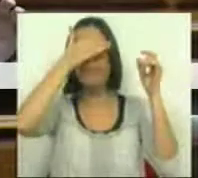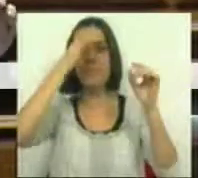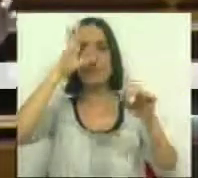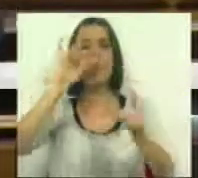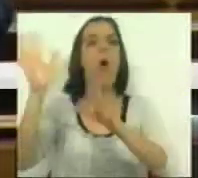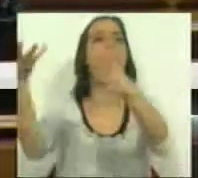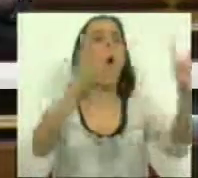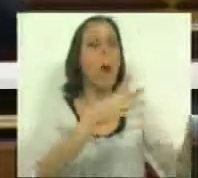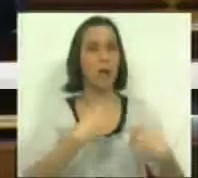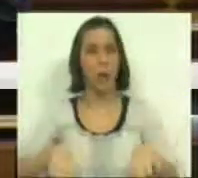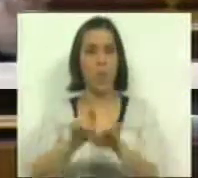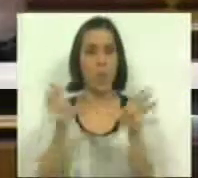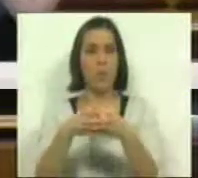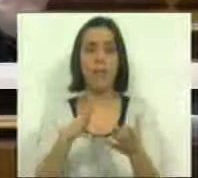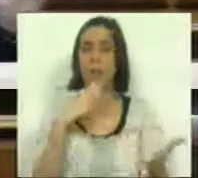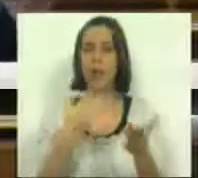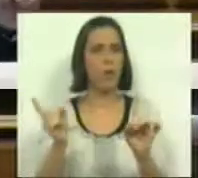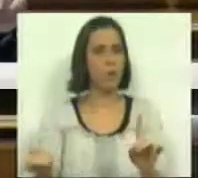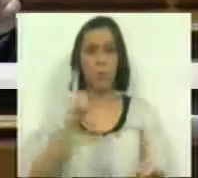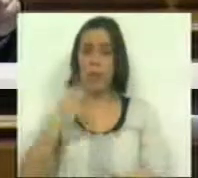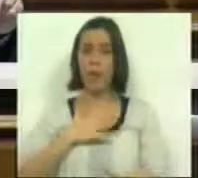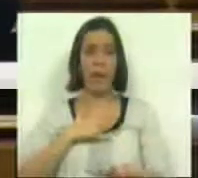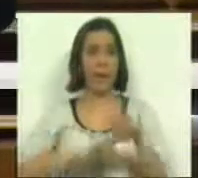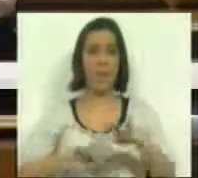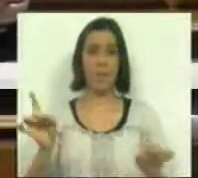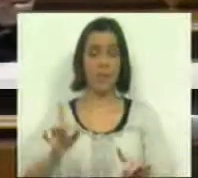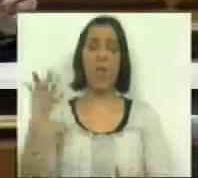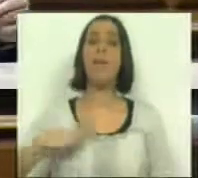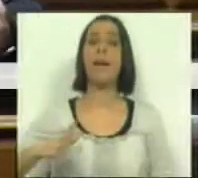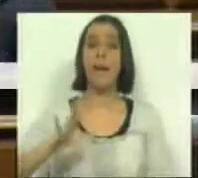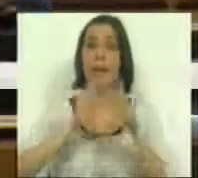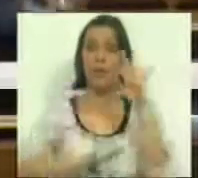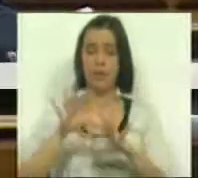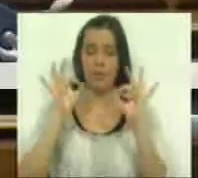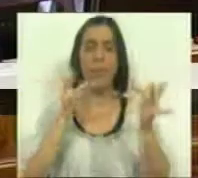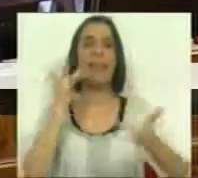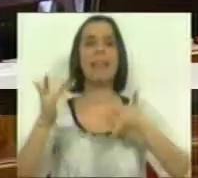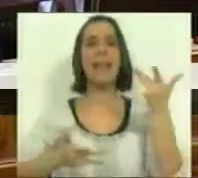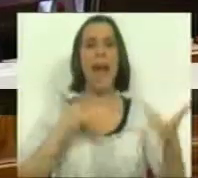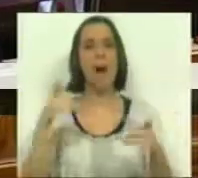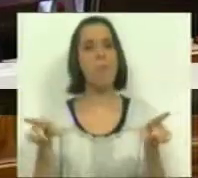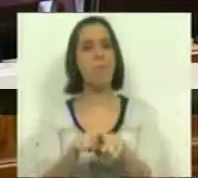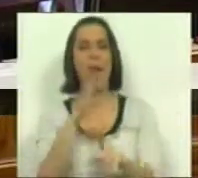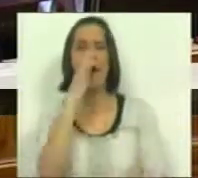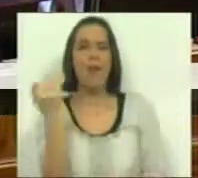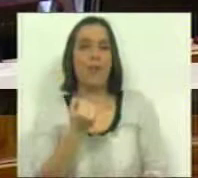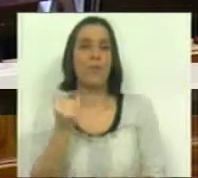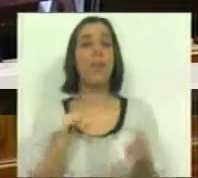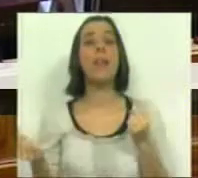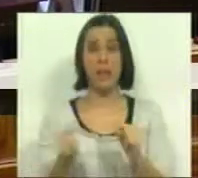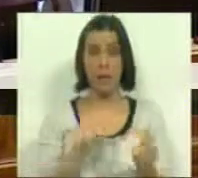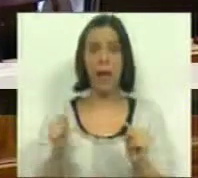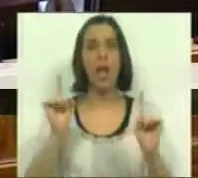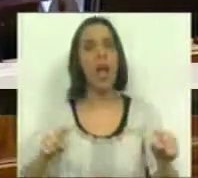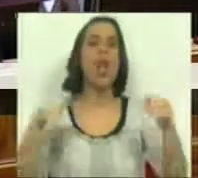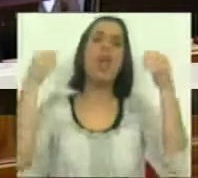Quando ela se iria realizar. Bem, não é dada disso que querem fazer. O que querem fazer é um teatro. Fazer de conta que debatem